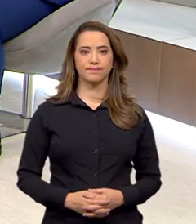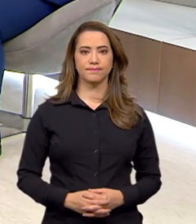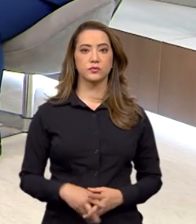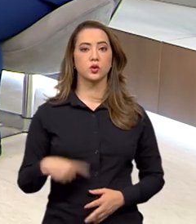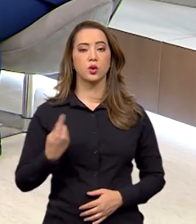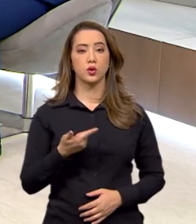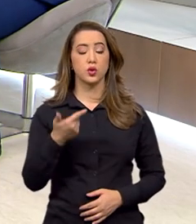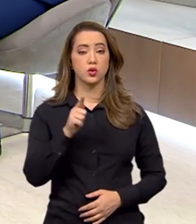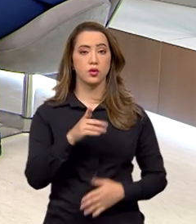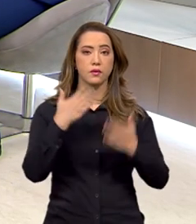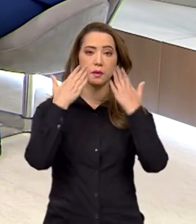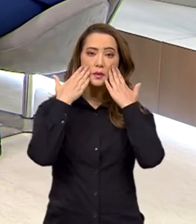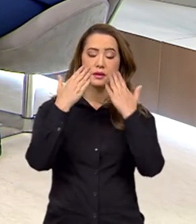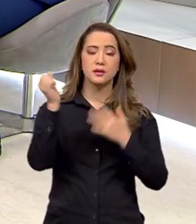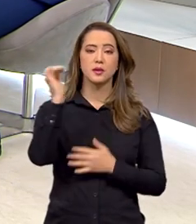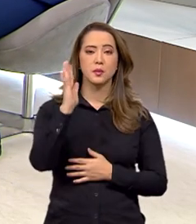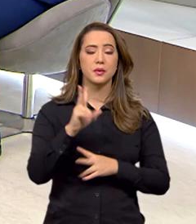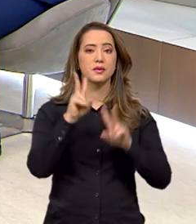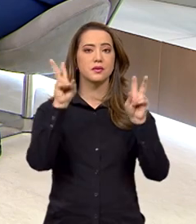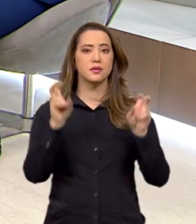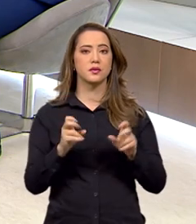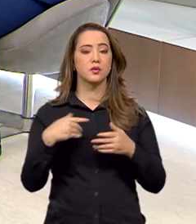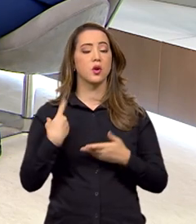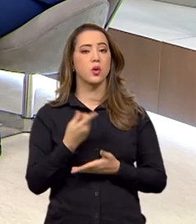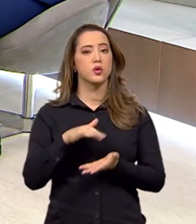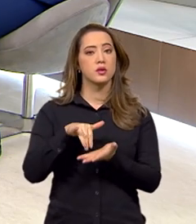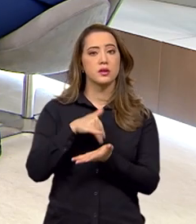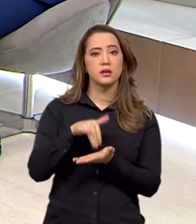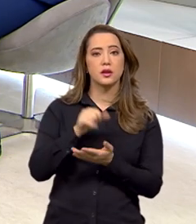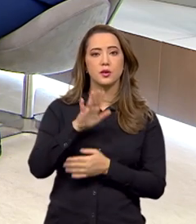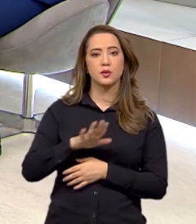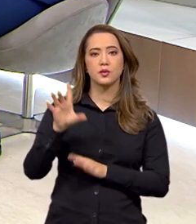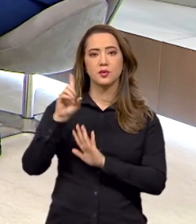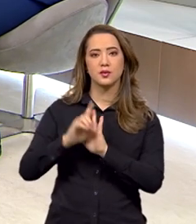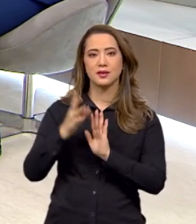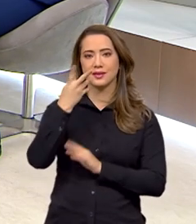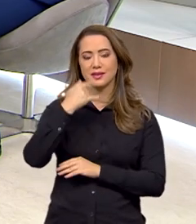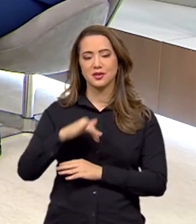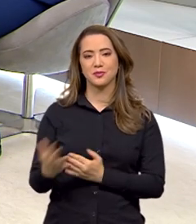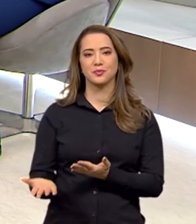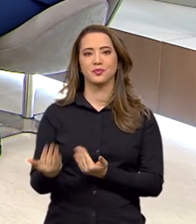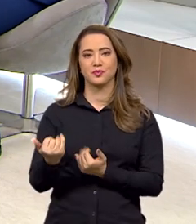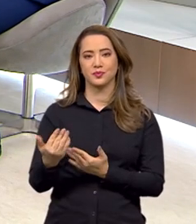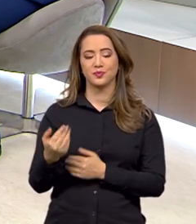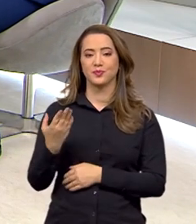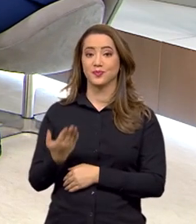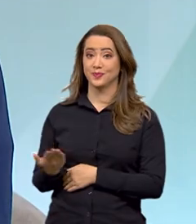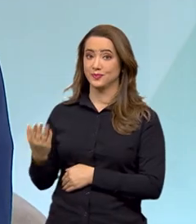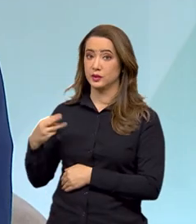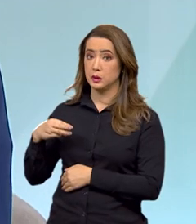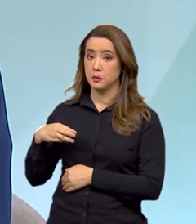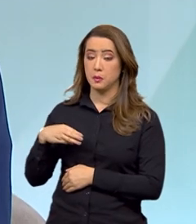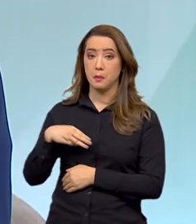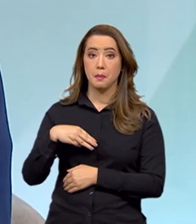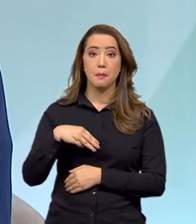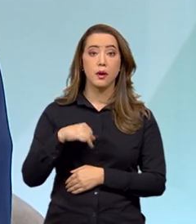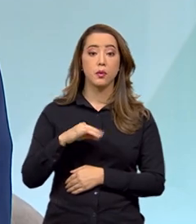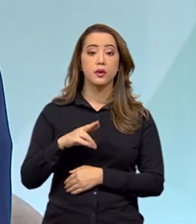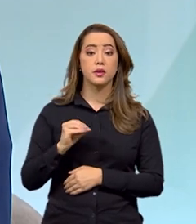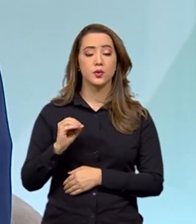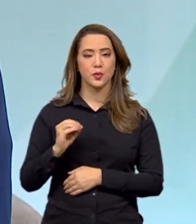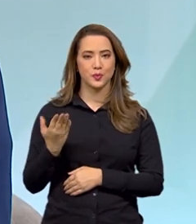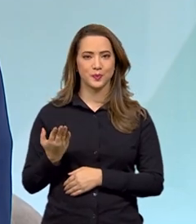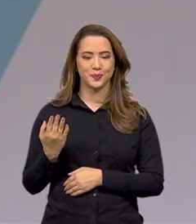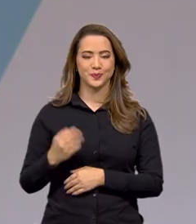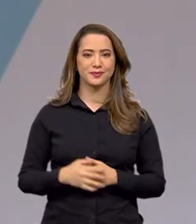Estamos de volta com o Brasil em Pauta, hoje com o secretário nacional dos direitos da criança e do adolescente, Maurício Cunha.